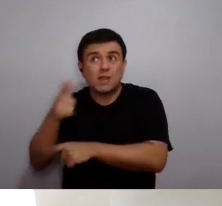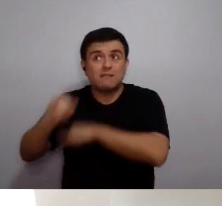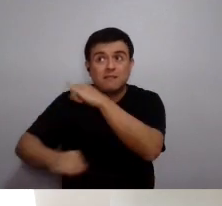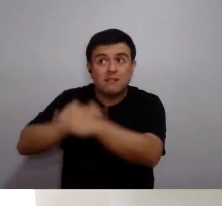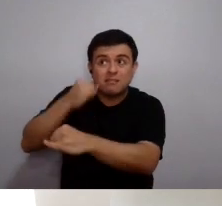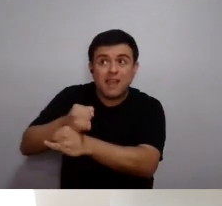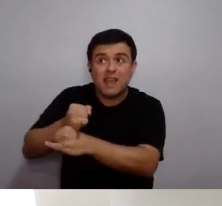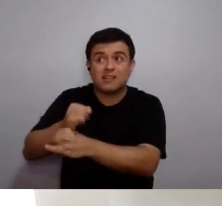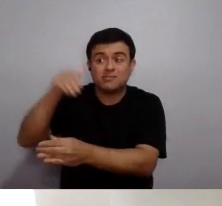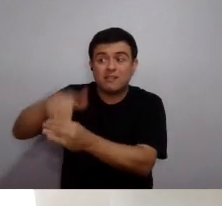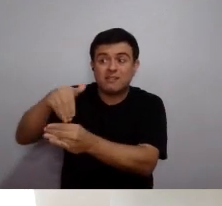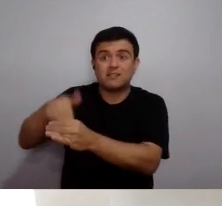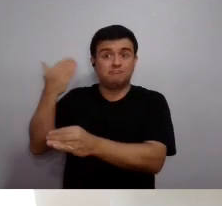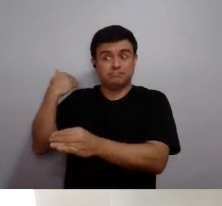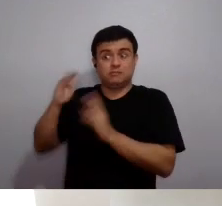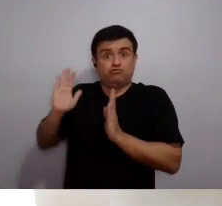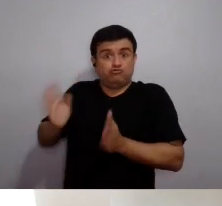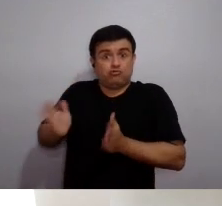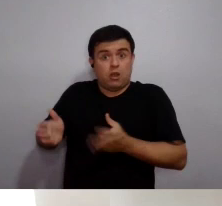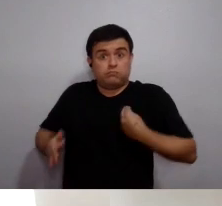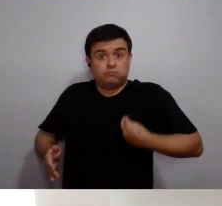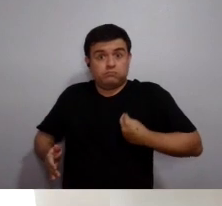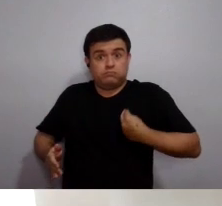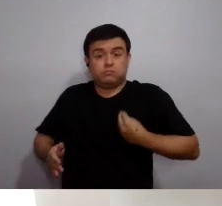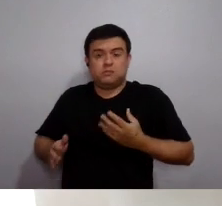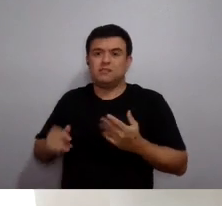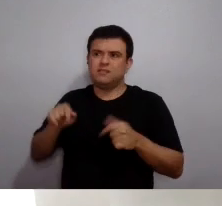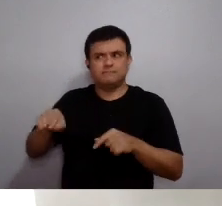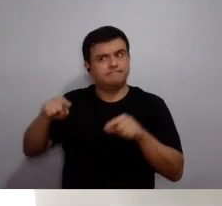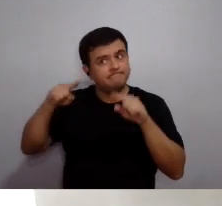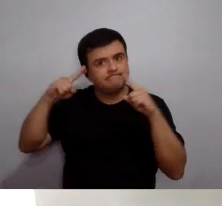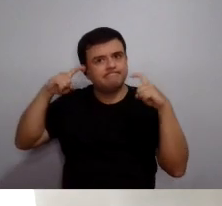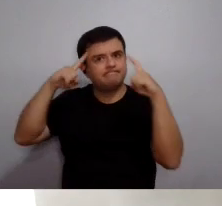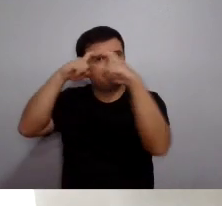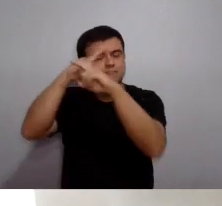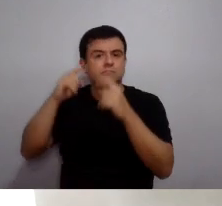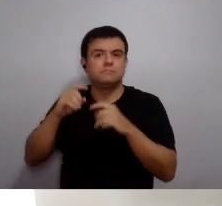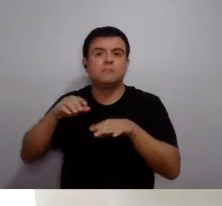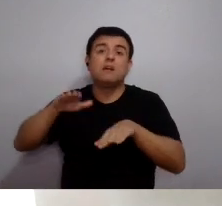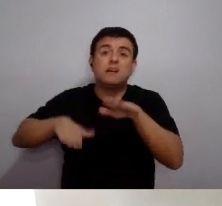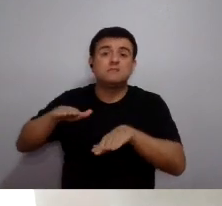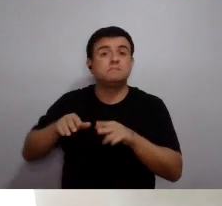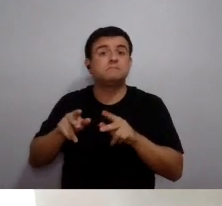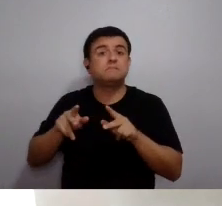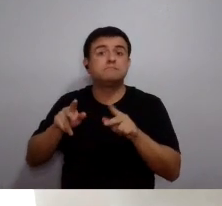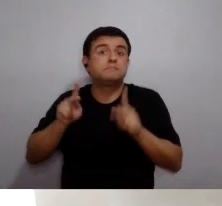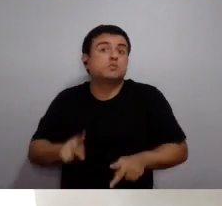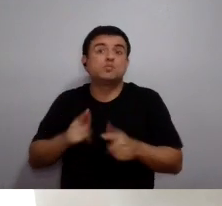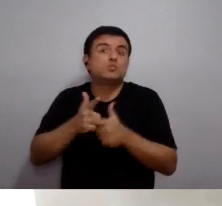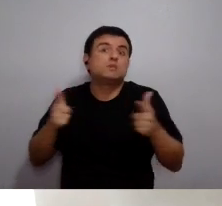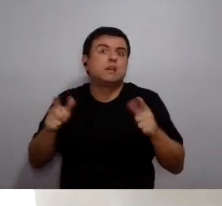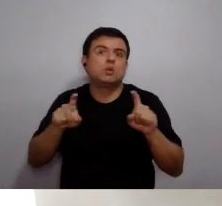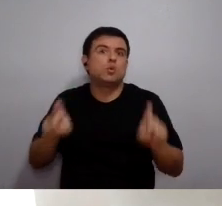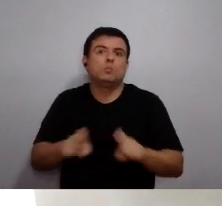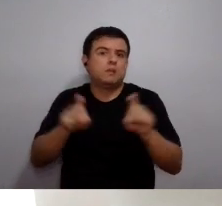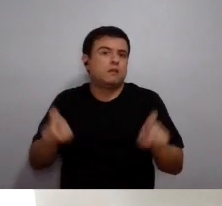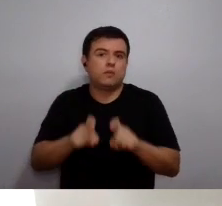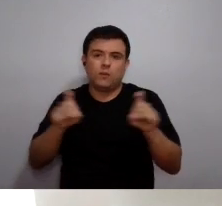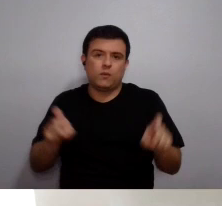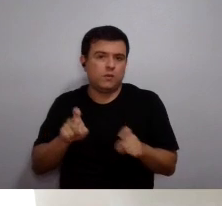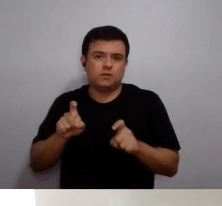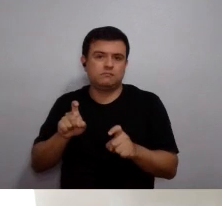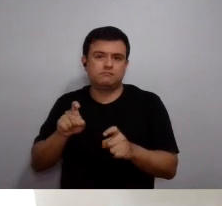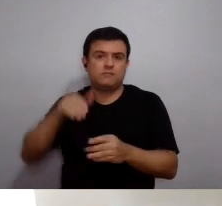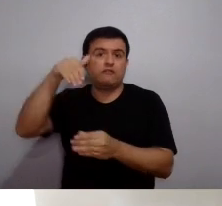ou acesso à internet para realizar a eleição que já era eletrônica. Isso é um dificultador. Eventualmente, pessoas não têm acesso